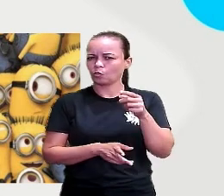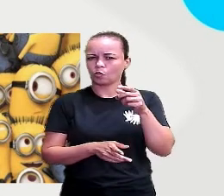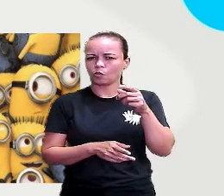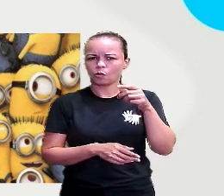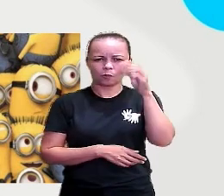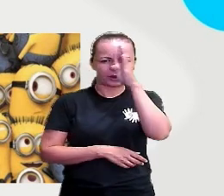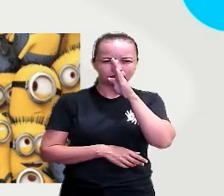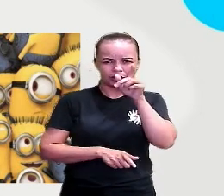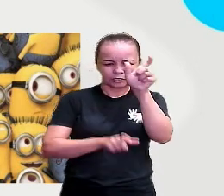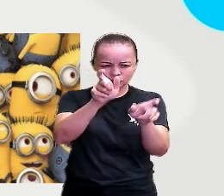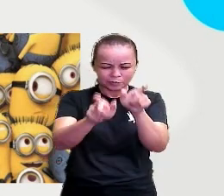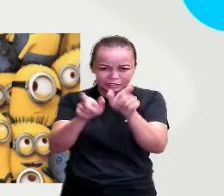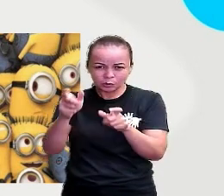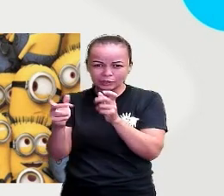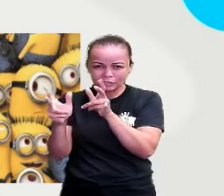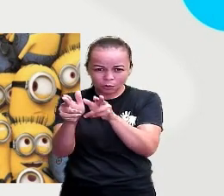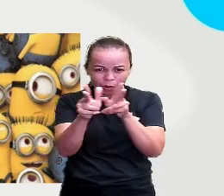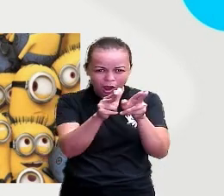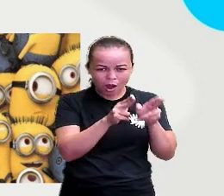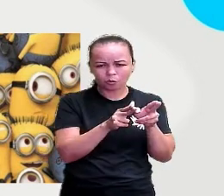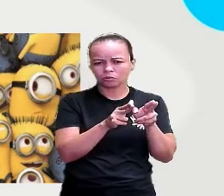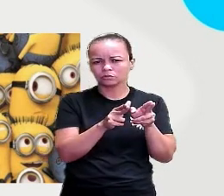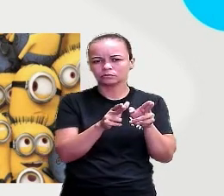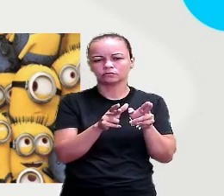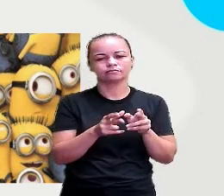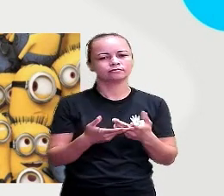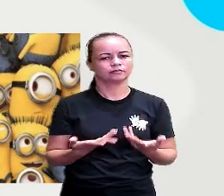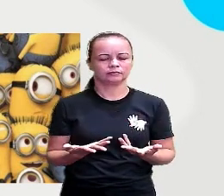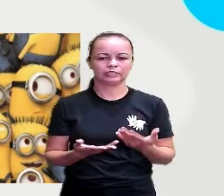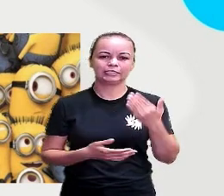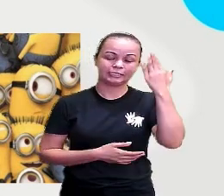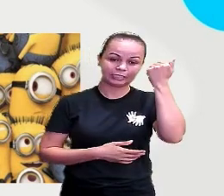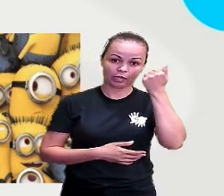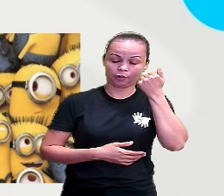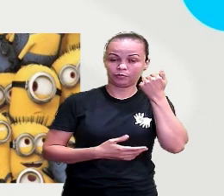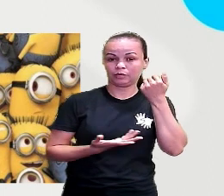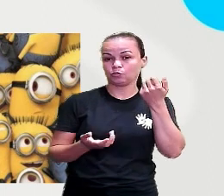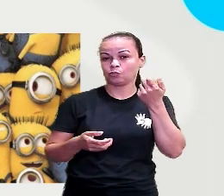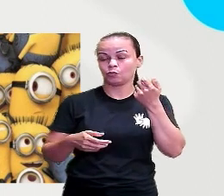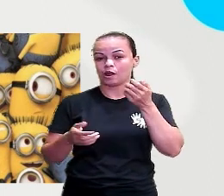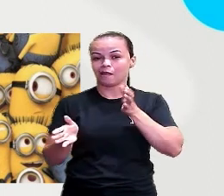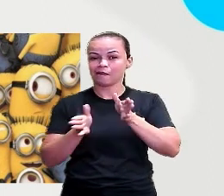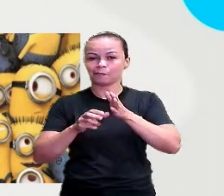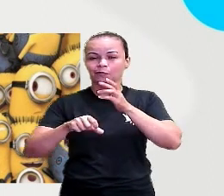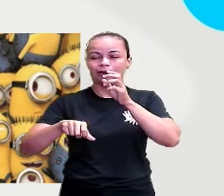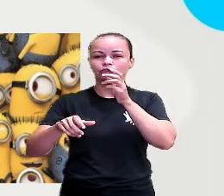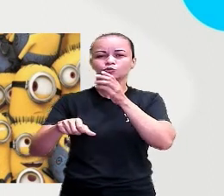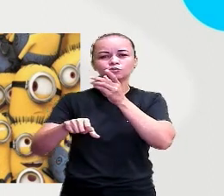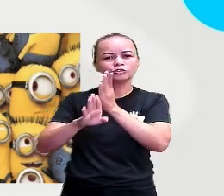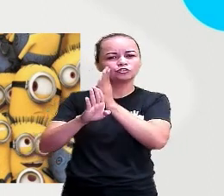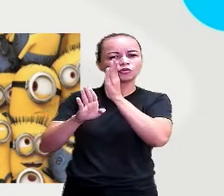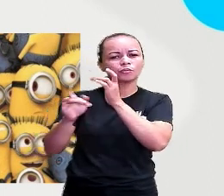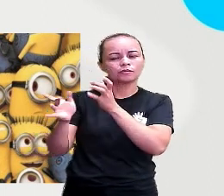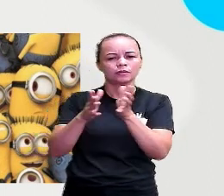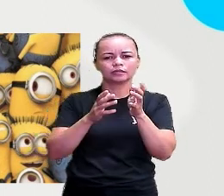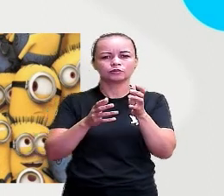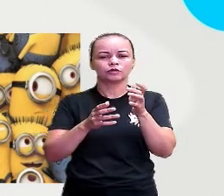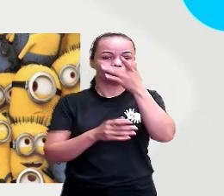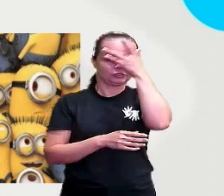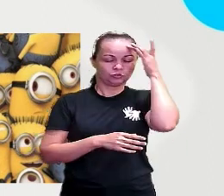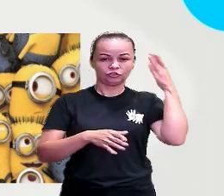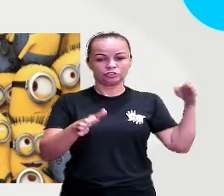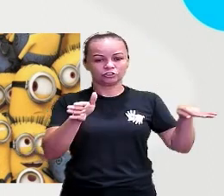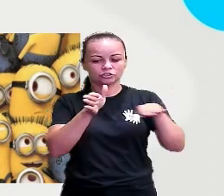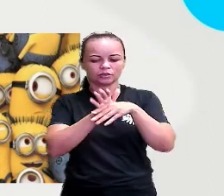brasileiro tem uma mesma descendência. A gente sabe que na época do descobrimento, quando os portugueses chegaram aqui no Brasil, quem é que já